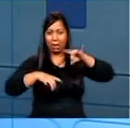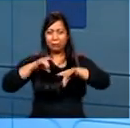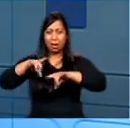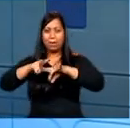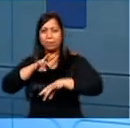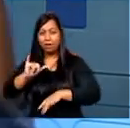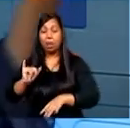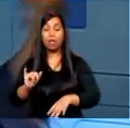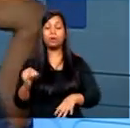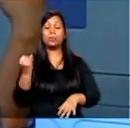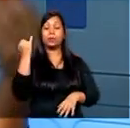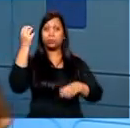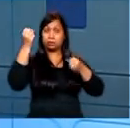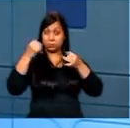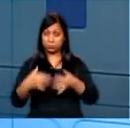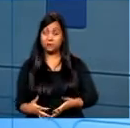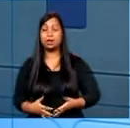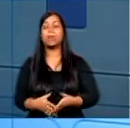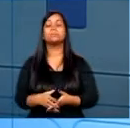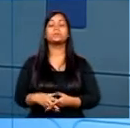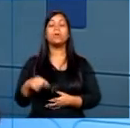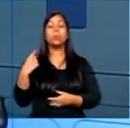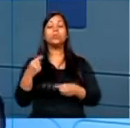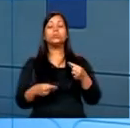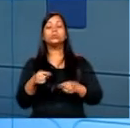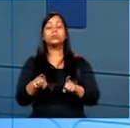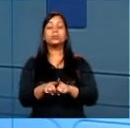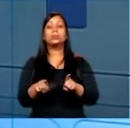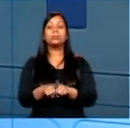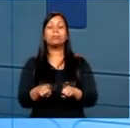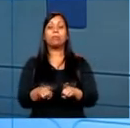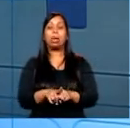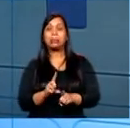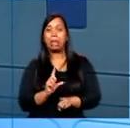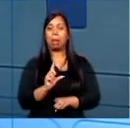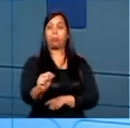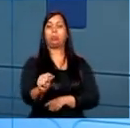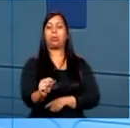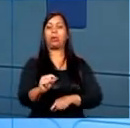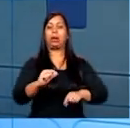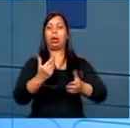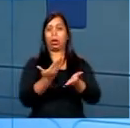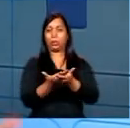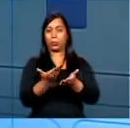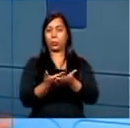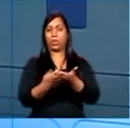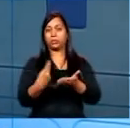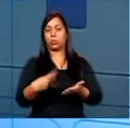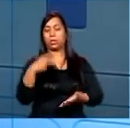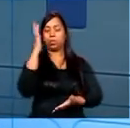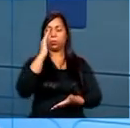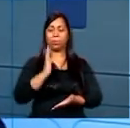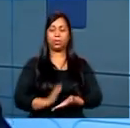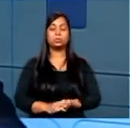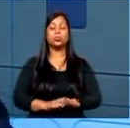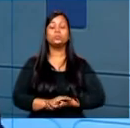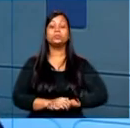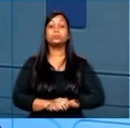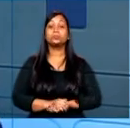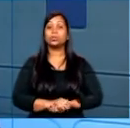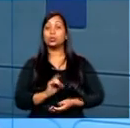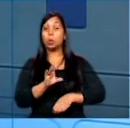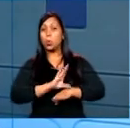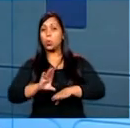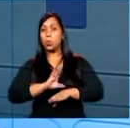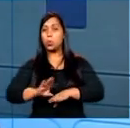importante a gente tocar aqui, depois eu acho que a gente pode discutir um pouco mais, a evasão na educação no Brasil, né, de maneira geral, não só